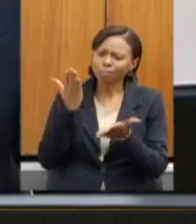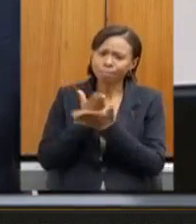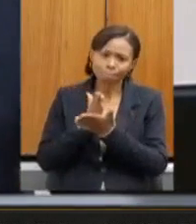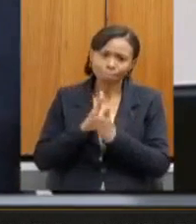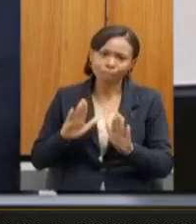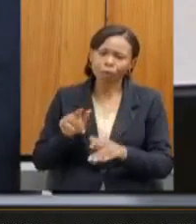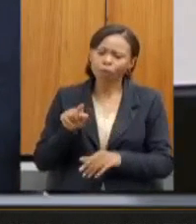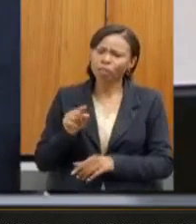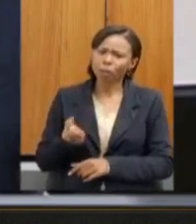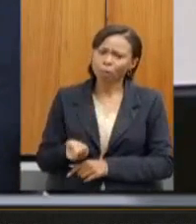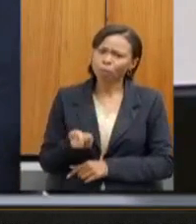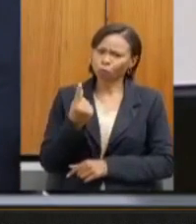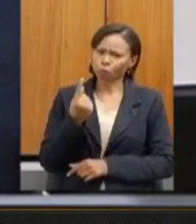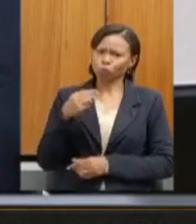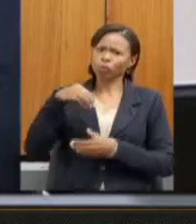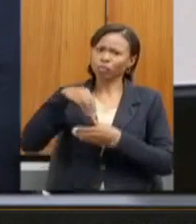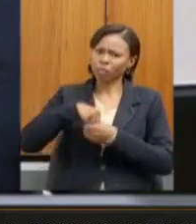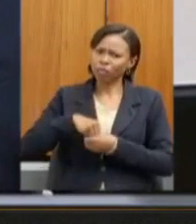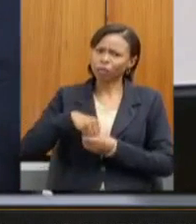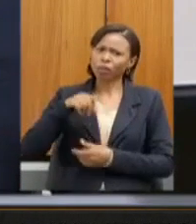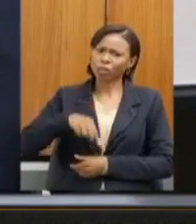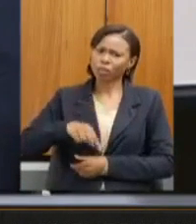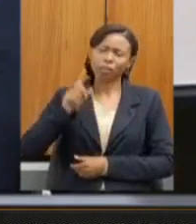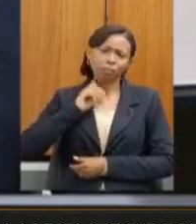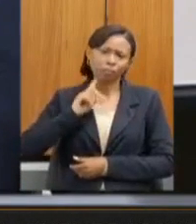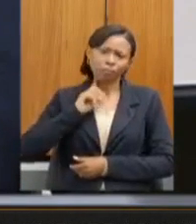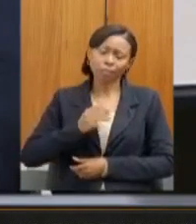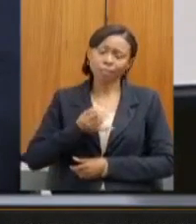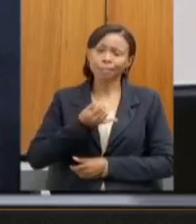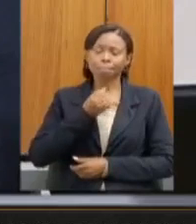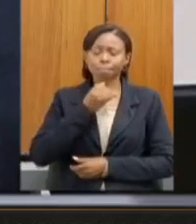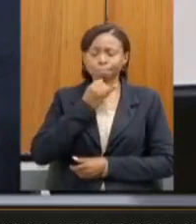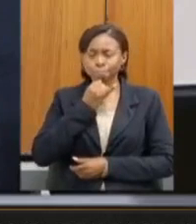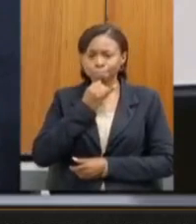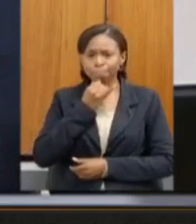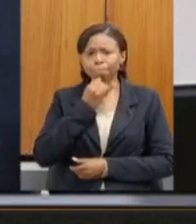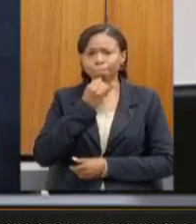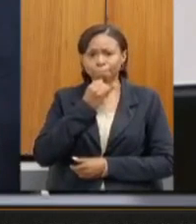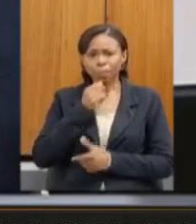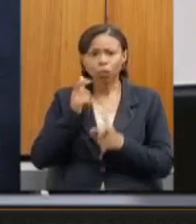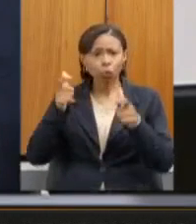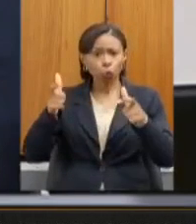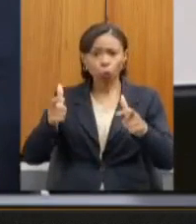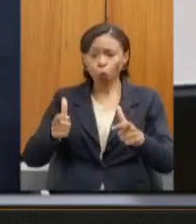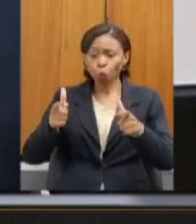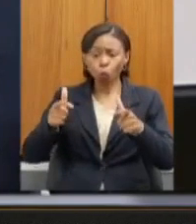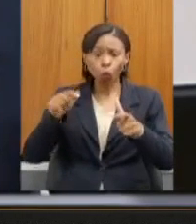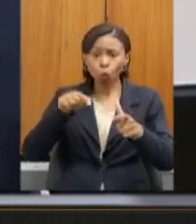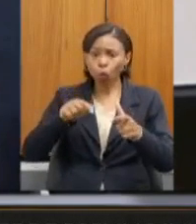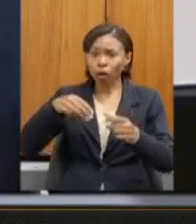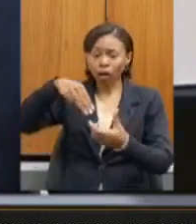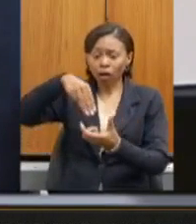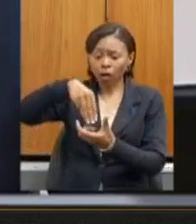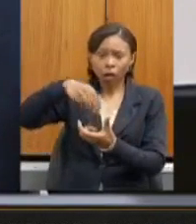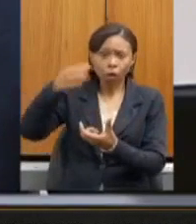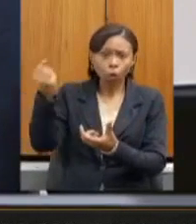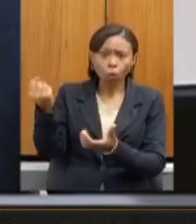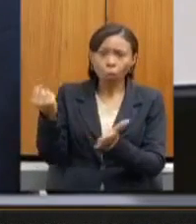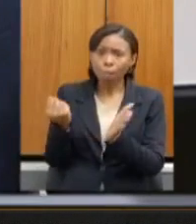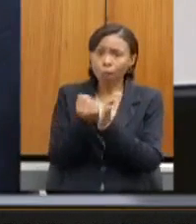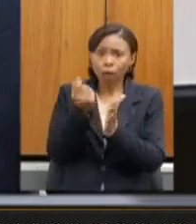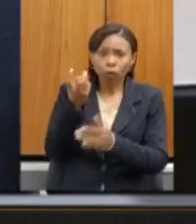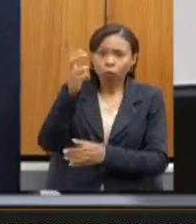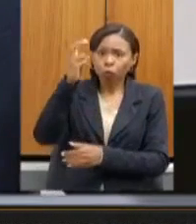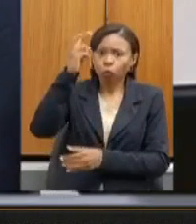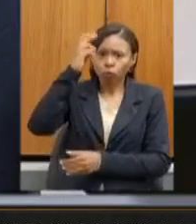no Estado de Minas Gerais. Infelizmente, num dos grandes marcos culturais da nossa cidade, do nosso